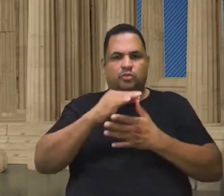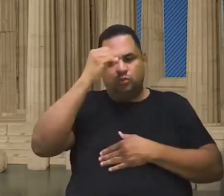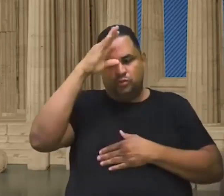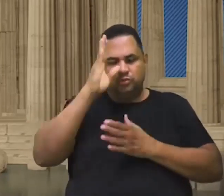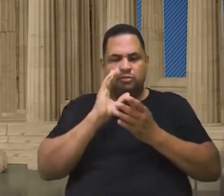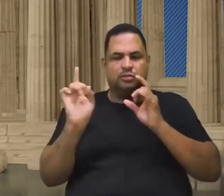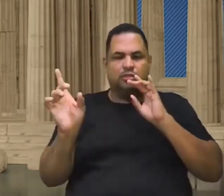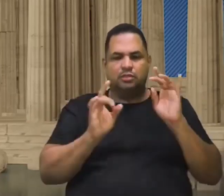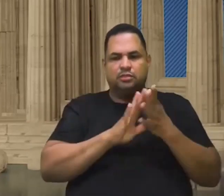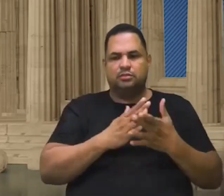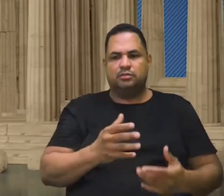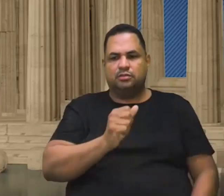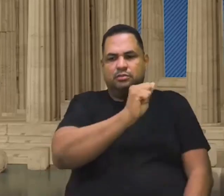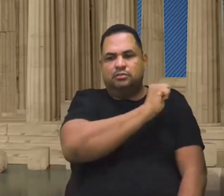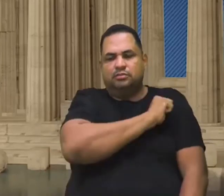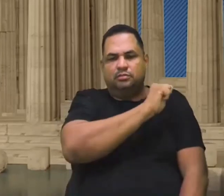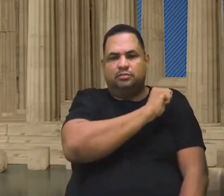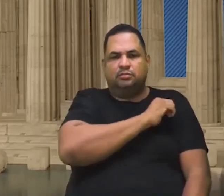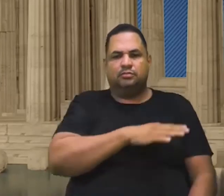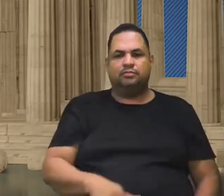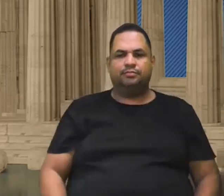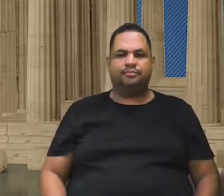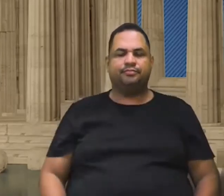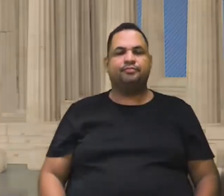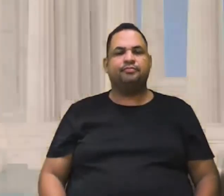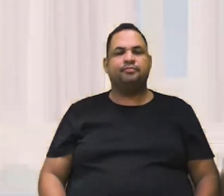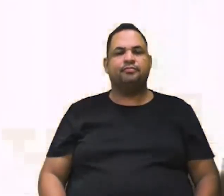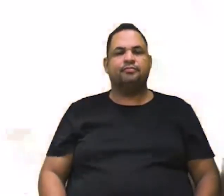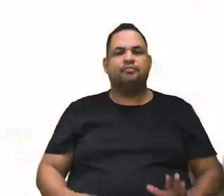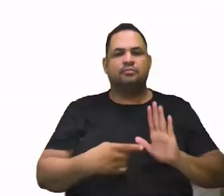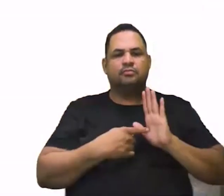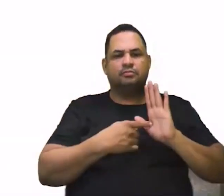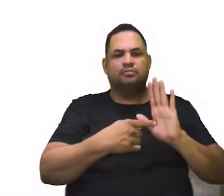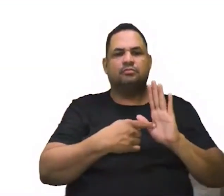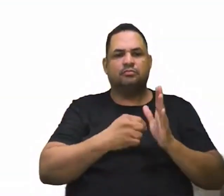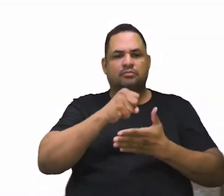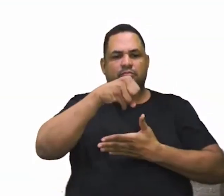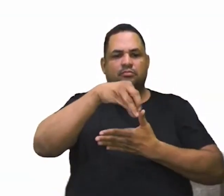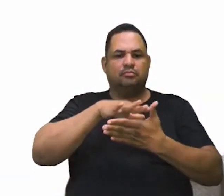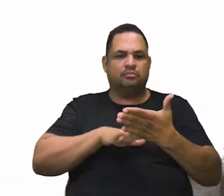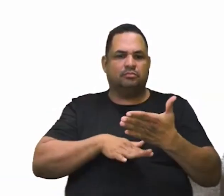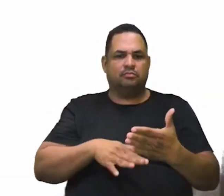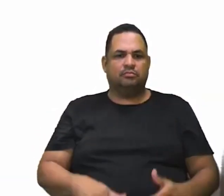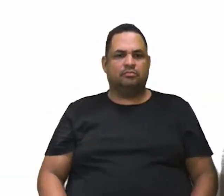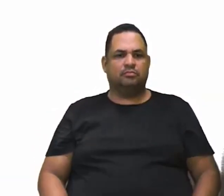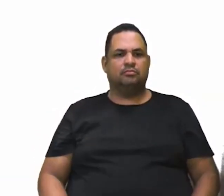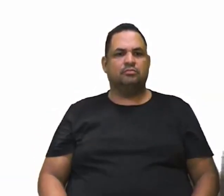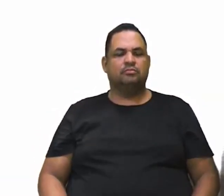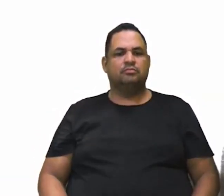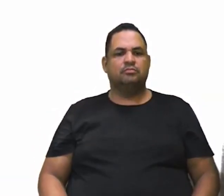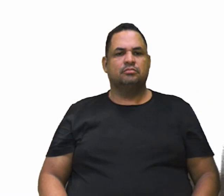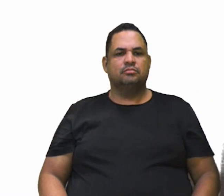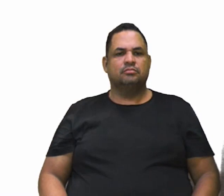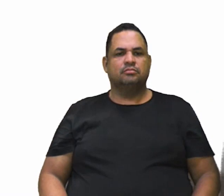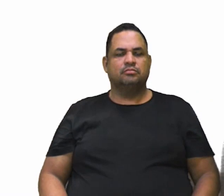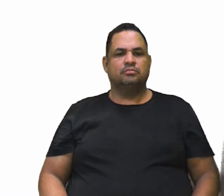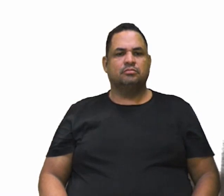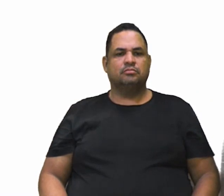cada um. Vamos lá para as nossas questões. vou apresentar as minhas para vocês. Olha aí.